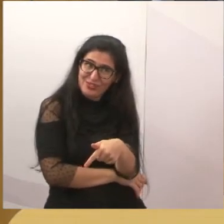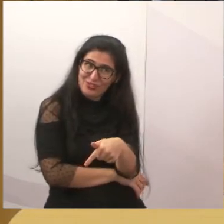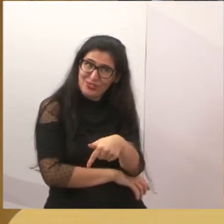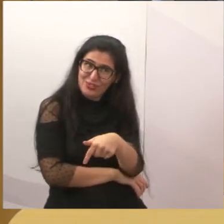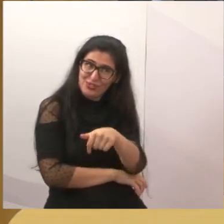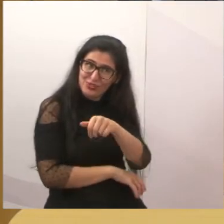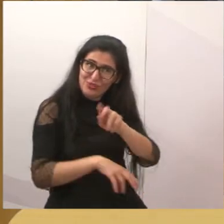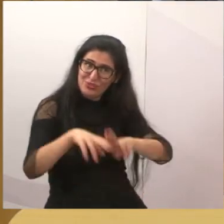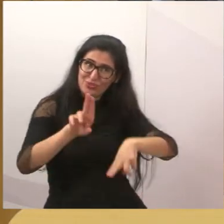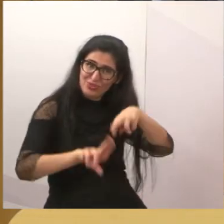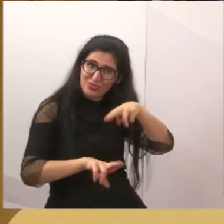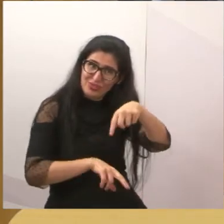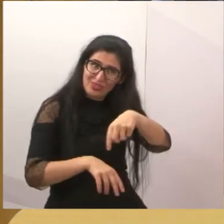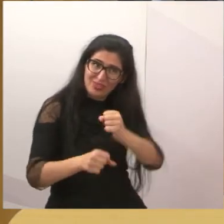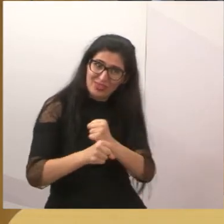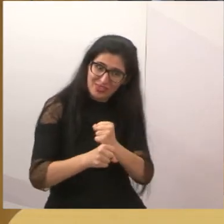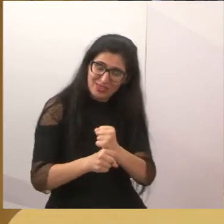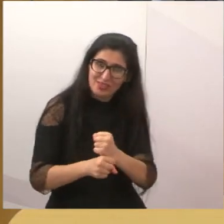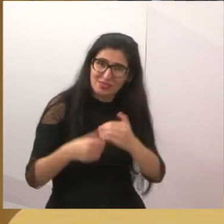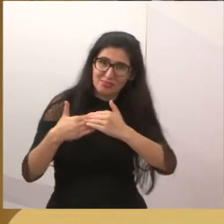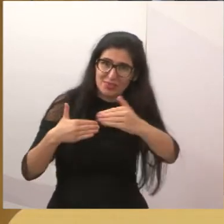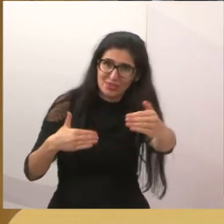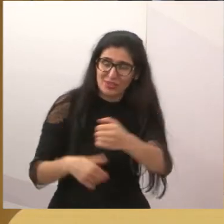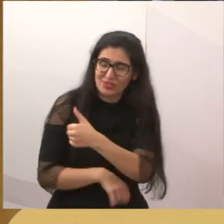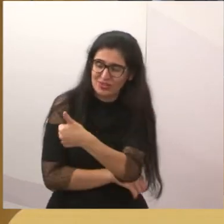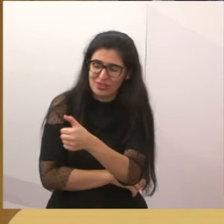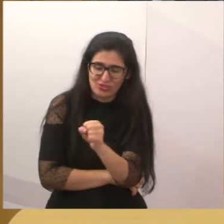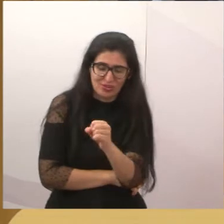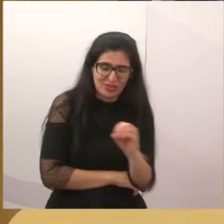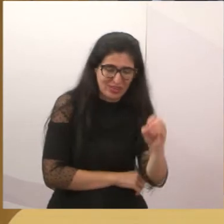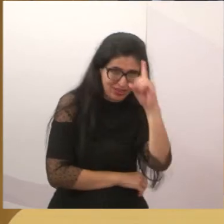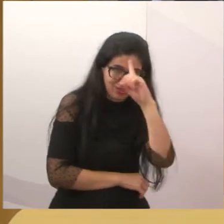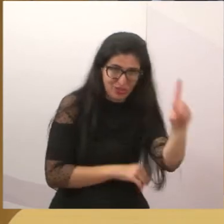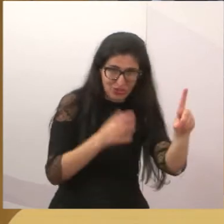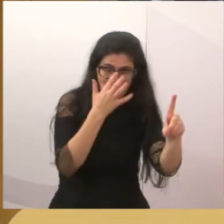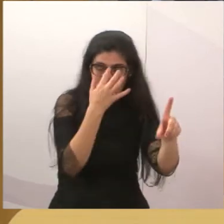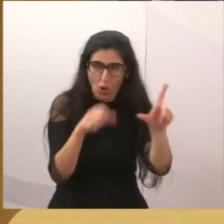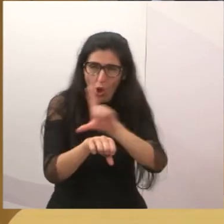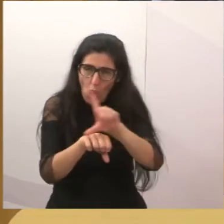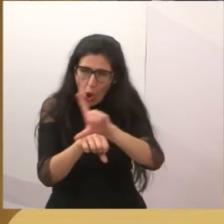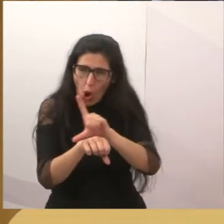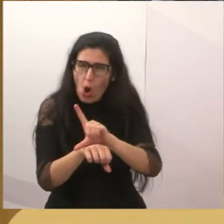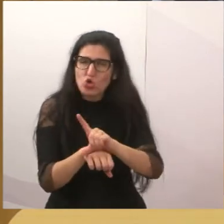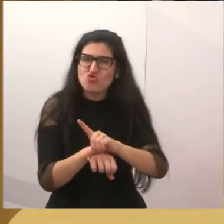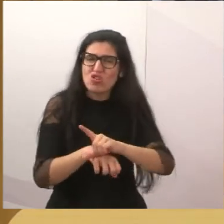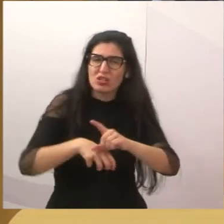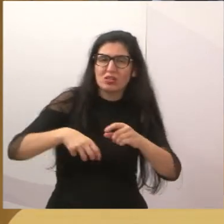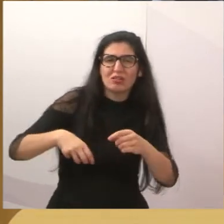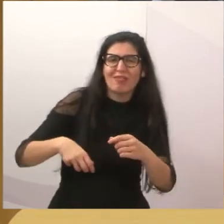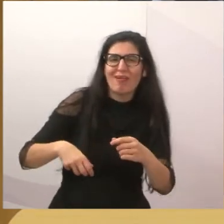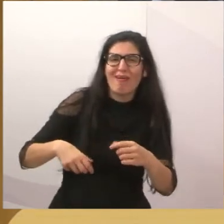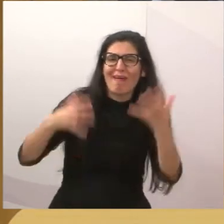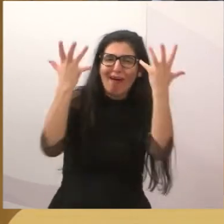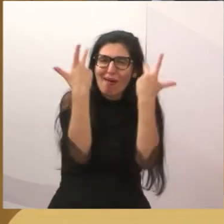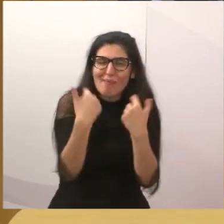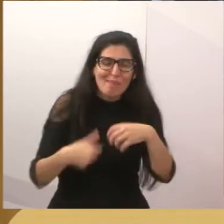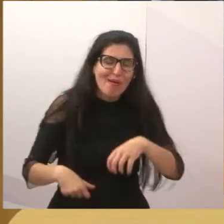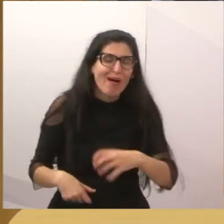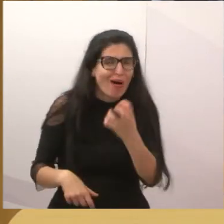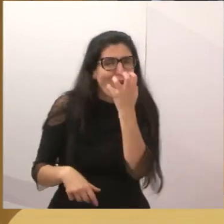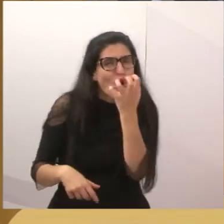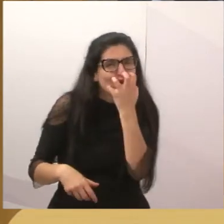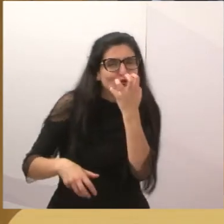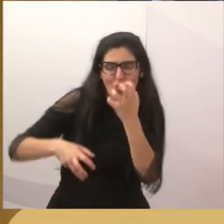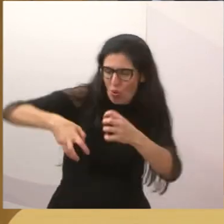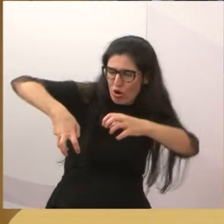Eu tenho um prazo de 180 dias para as pessoas, os proprietários de banhitosa, estar se adequando. Então, eu mesma vou estar